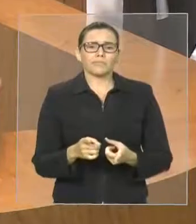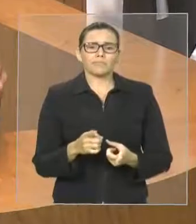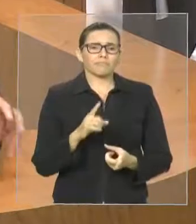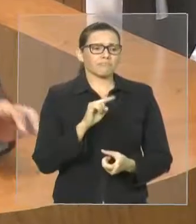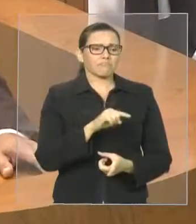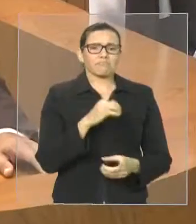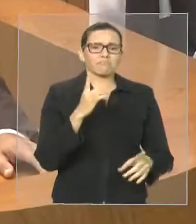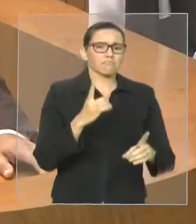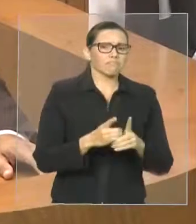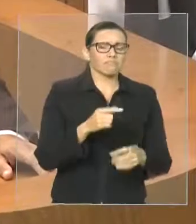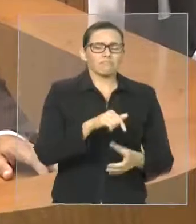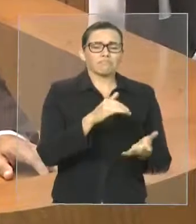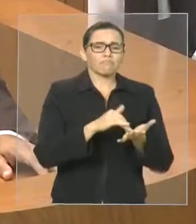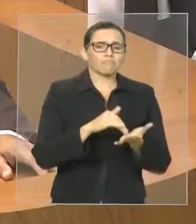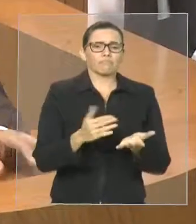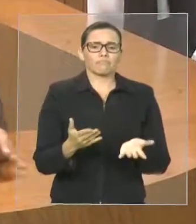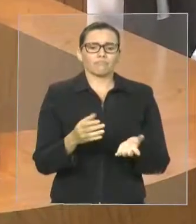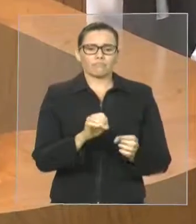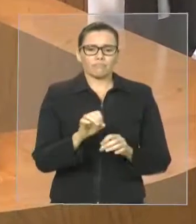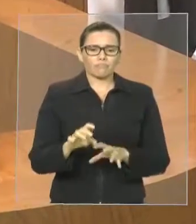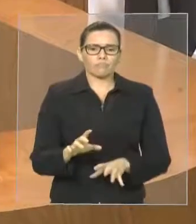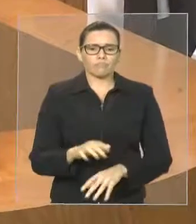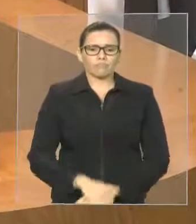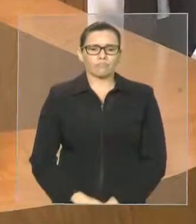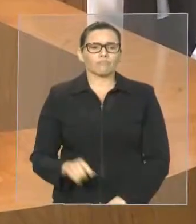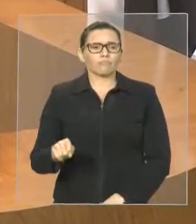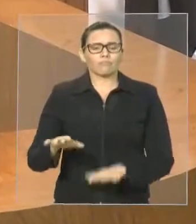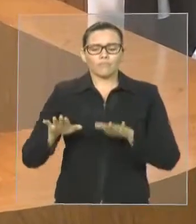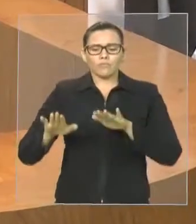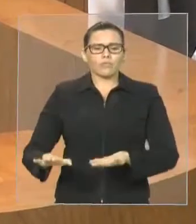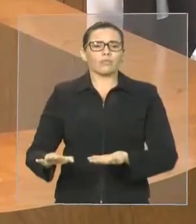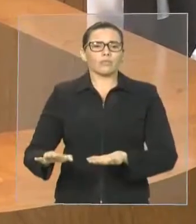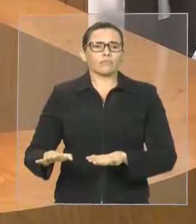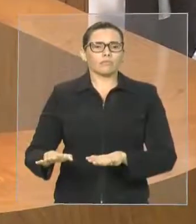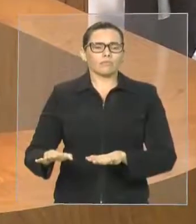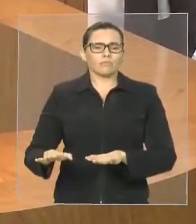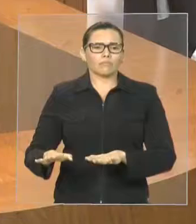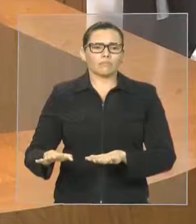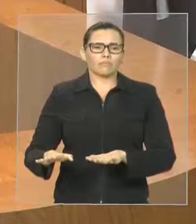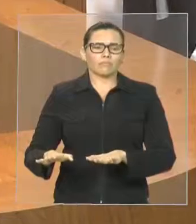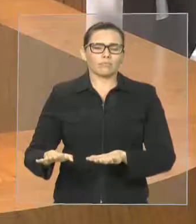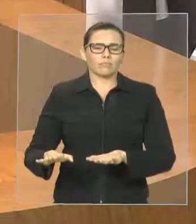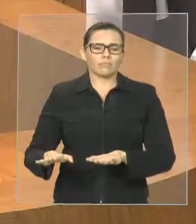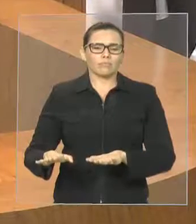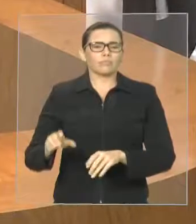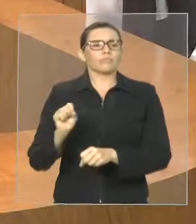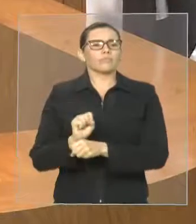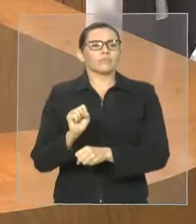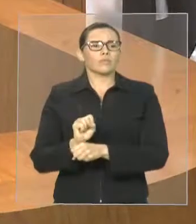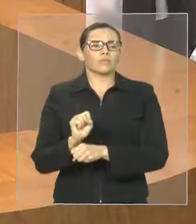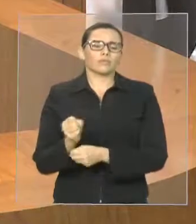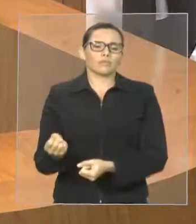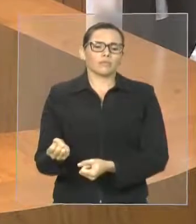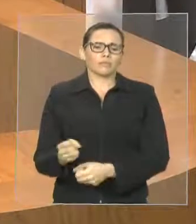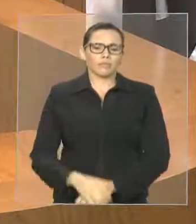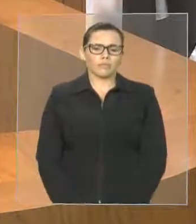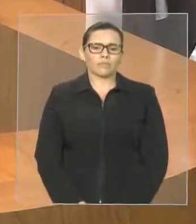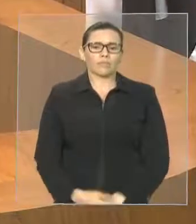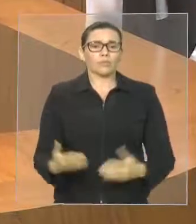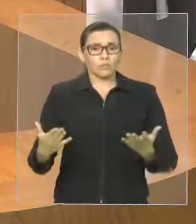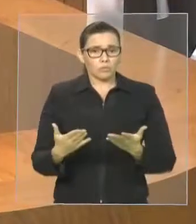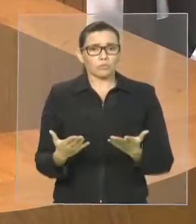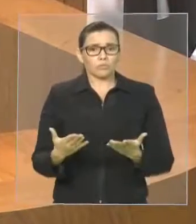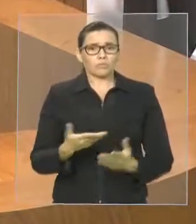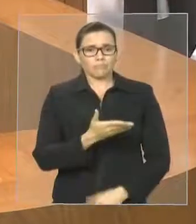a Secretaria de Educação do município. E vejam, senhores e senhores, até hoje o prefeito que sumiu, que desapareceu,